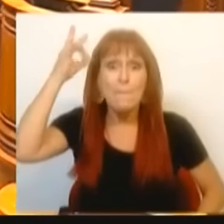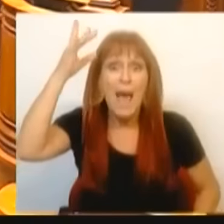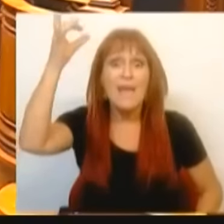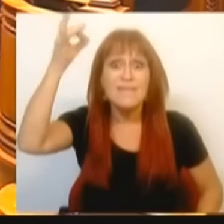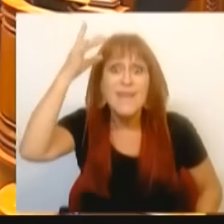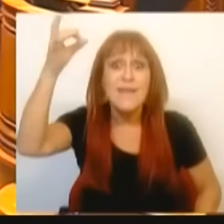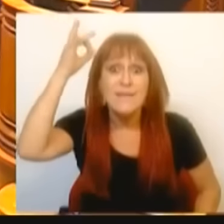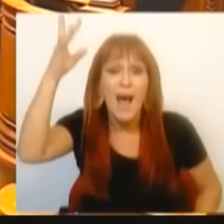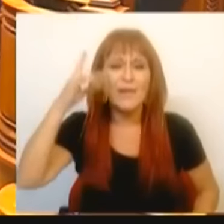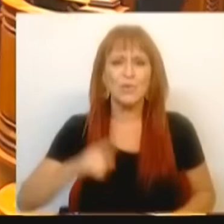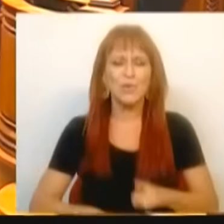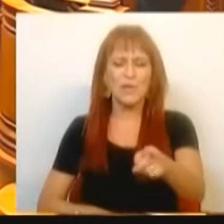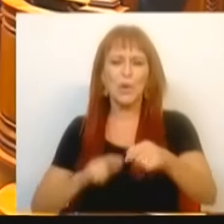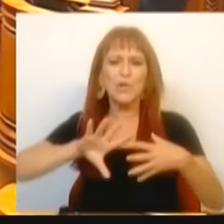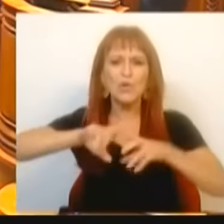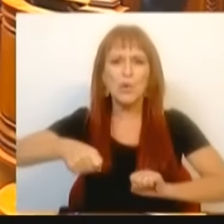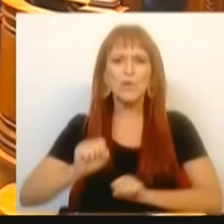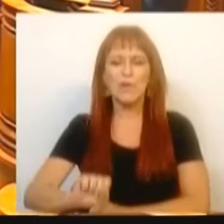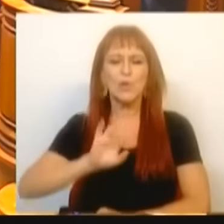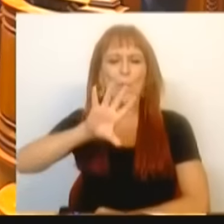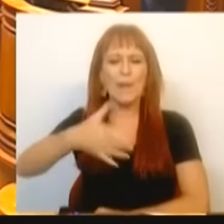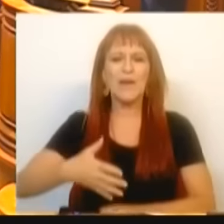Bandidagem que está a destruir o nosso país.